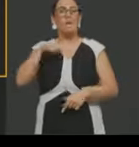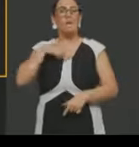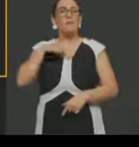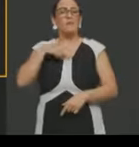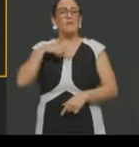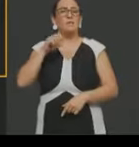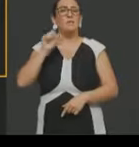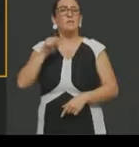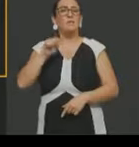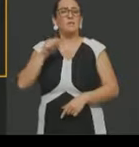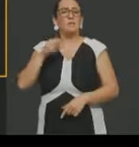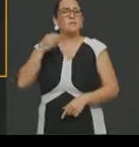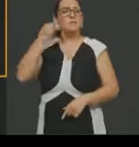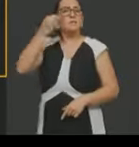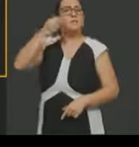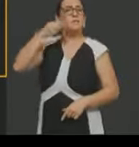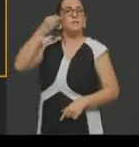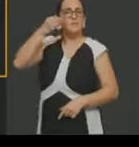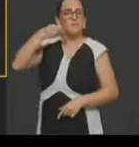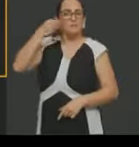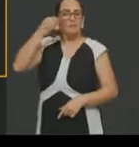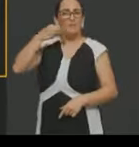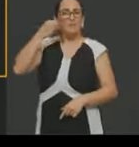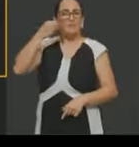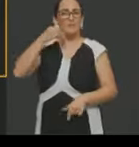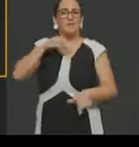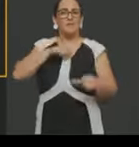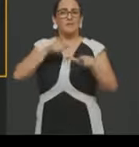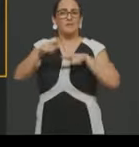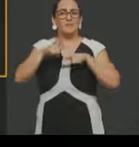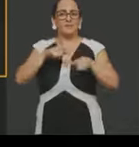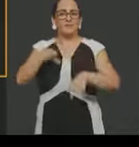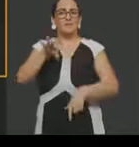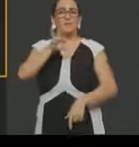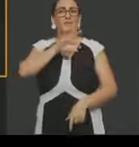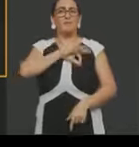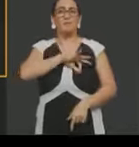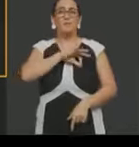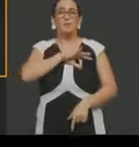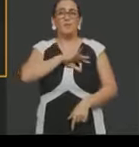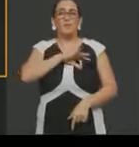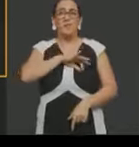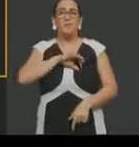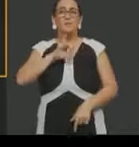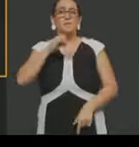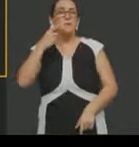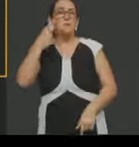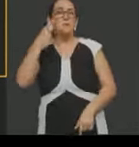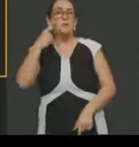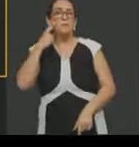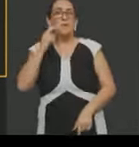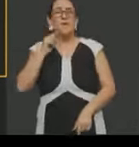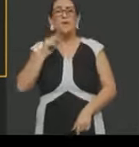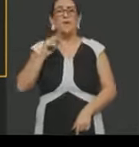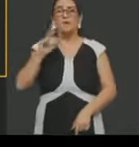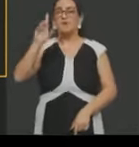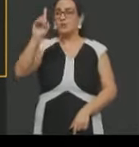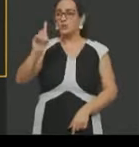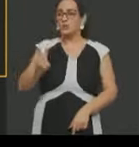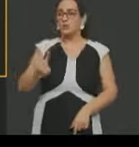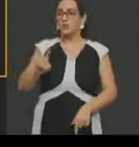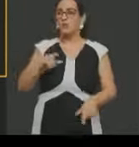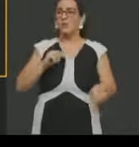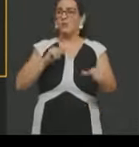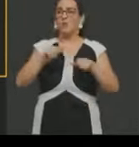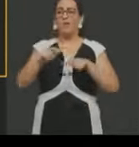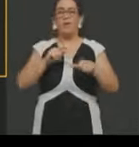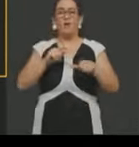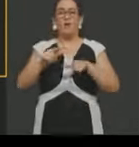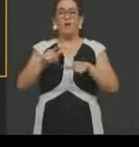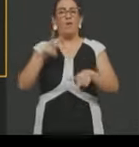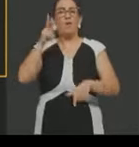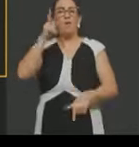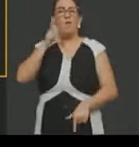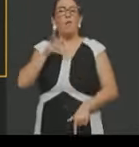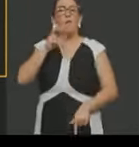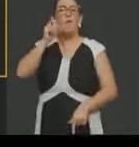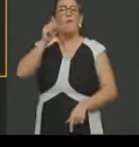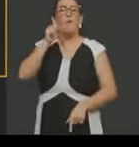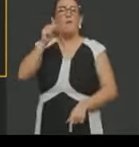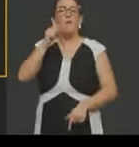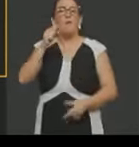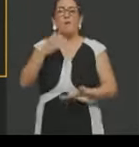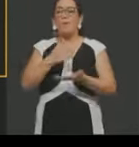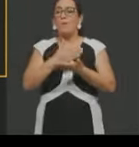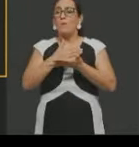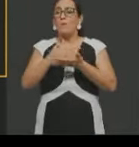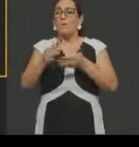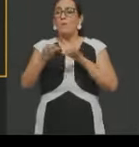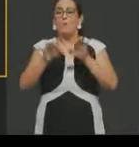assalariado, né, relativo aos direitos trabalhistas nos seus países de origem, né, e aí a gente tem a organização